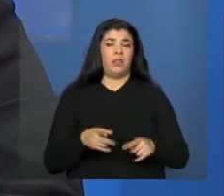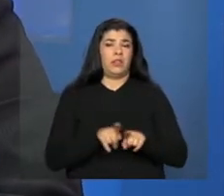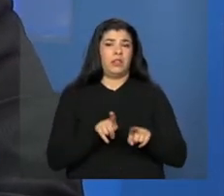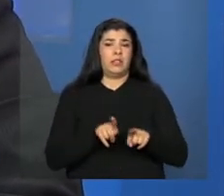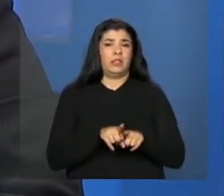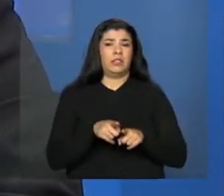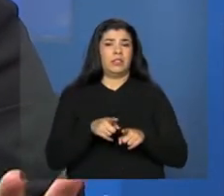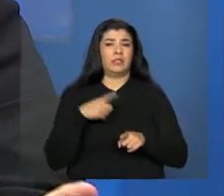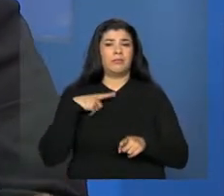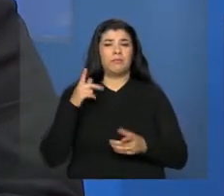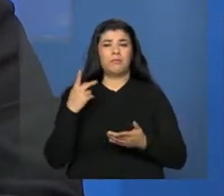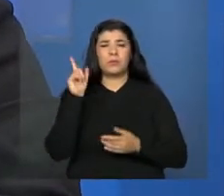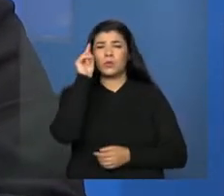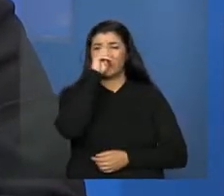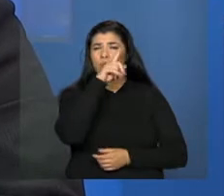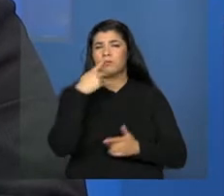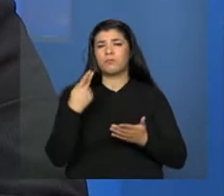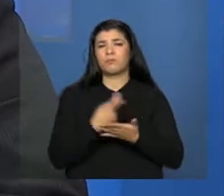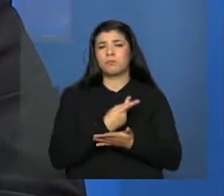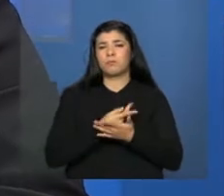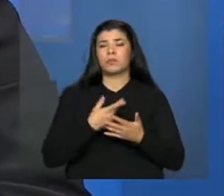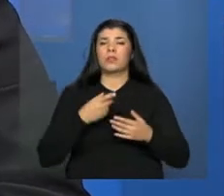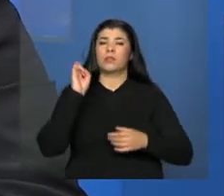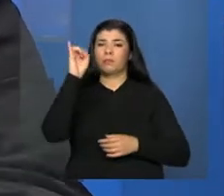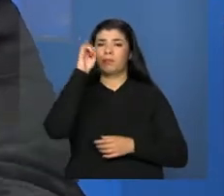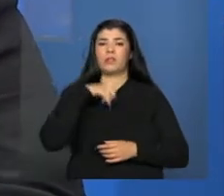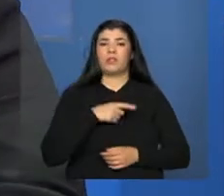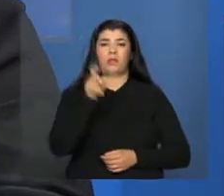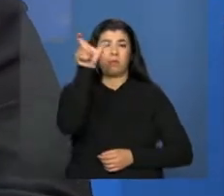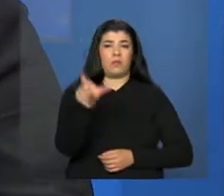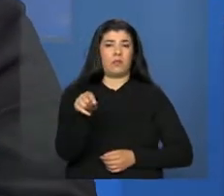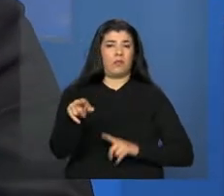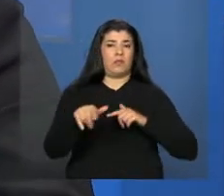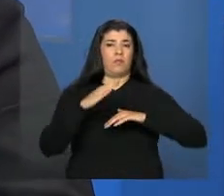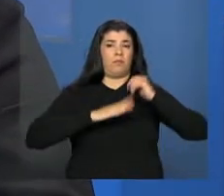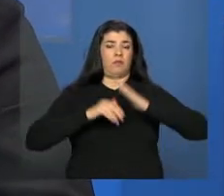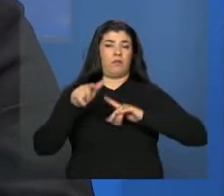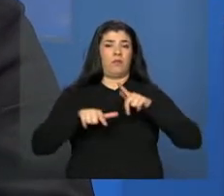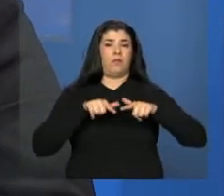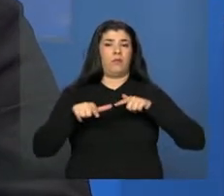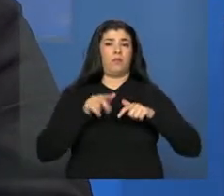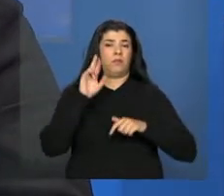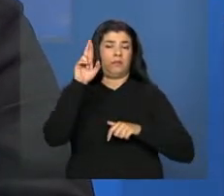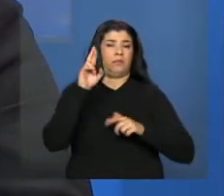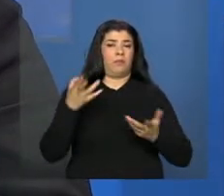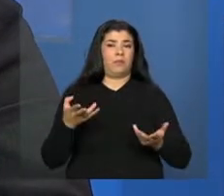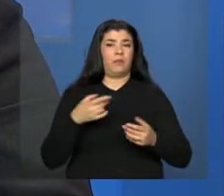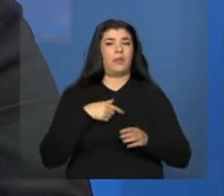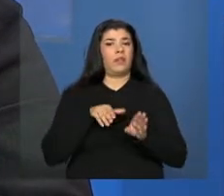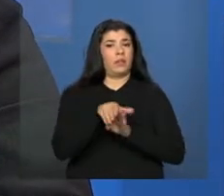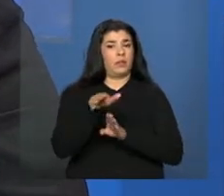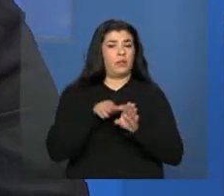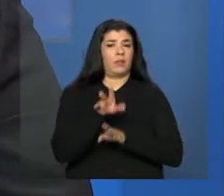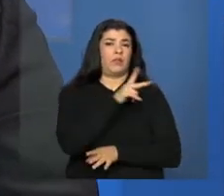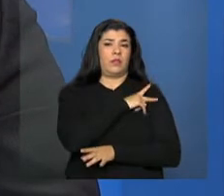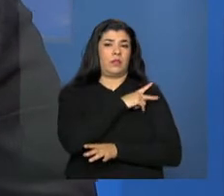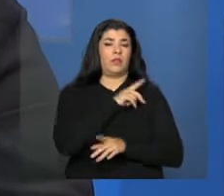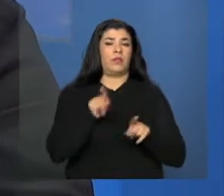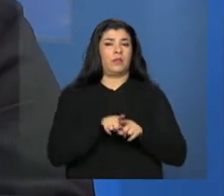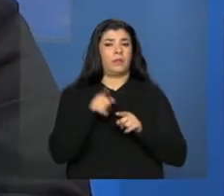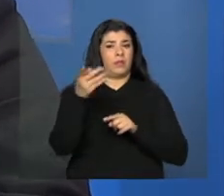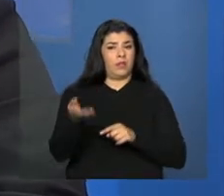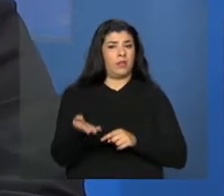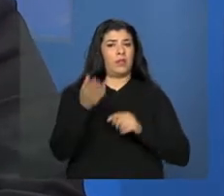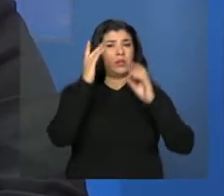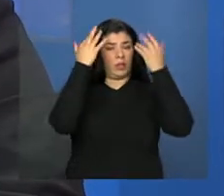trabalha com os momentos mais difíceis, e daí a importância do trabalhador, e daí a importância dessa orientação, porque, como o José falou,